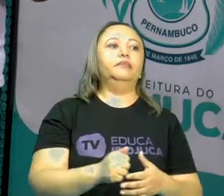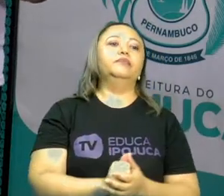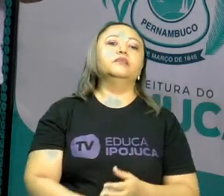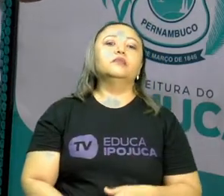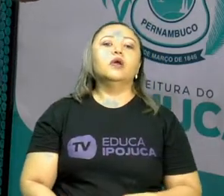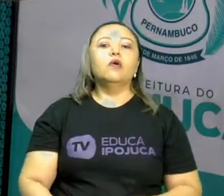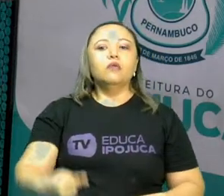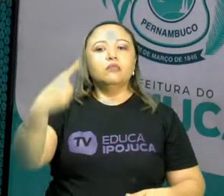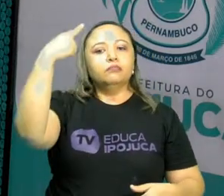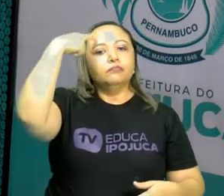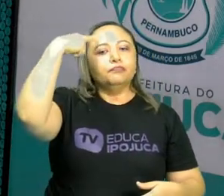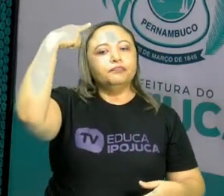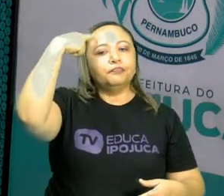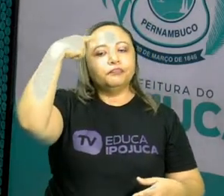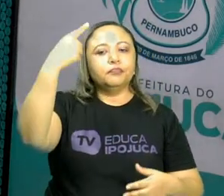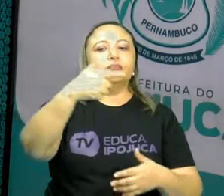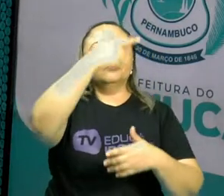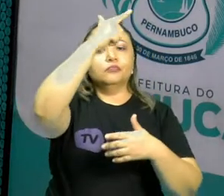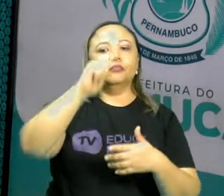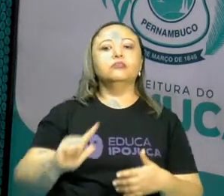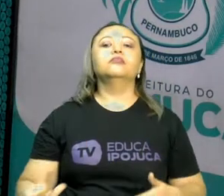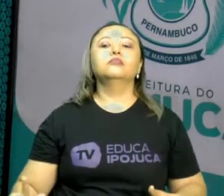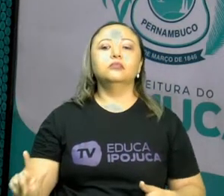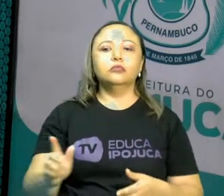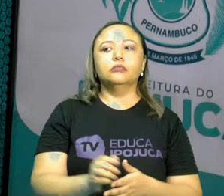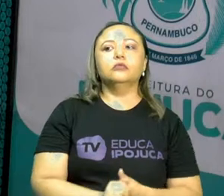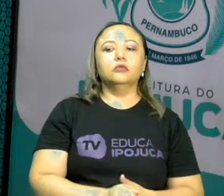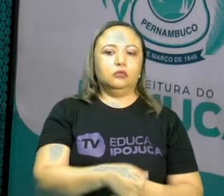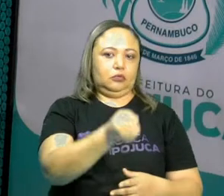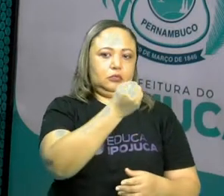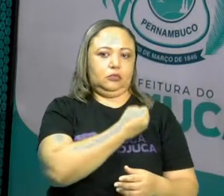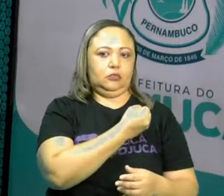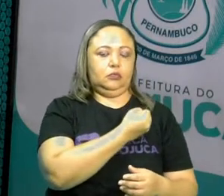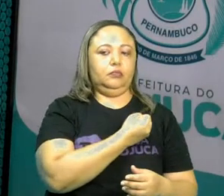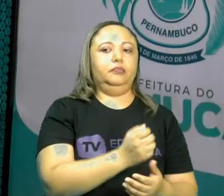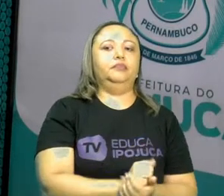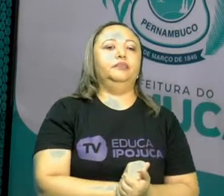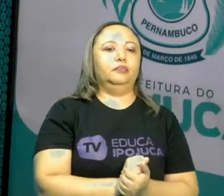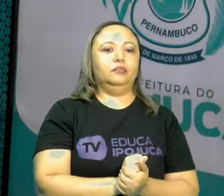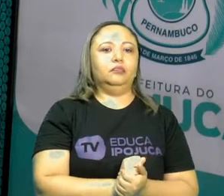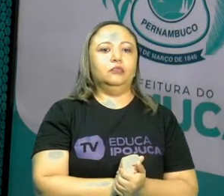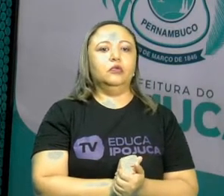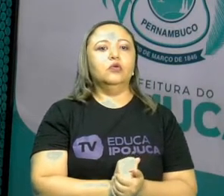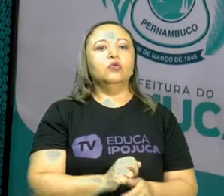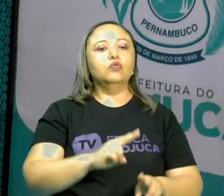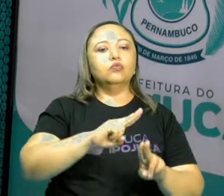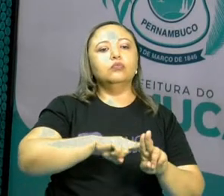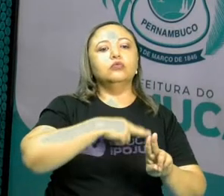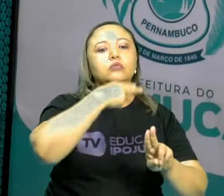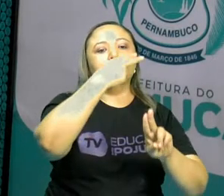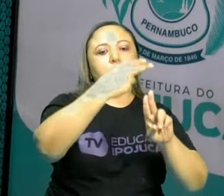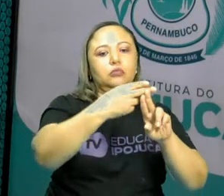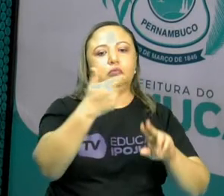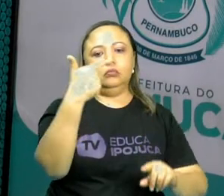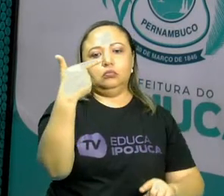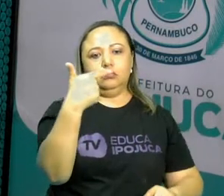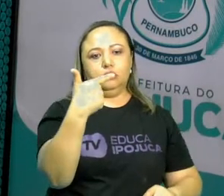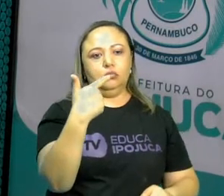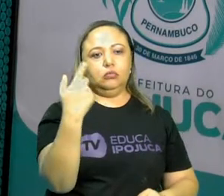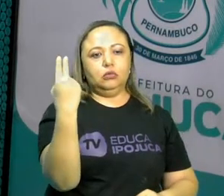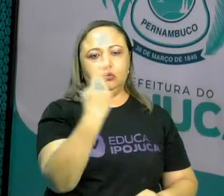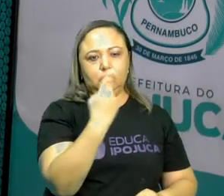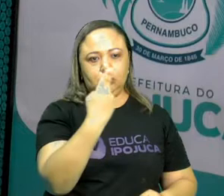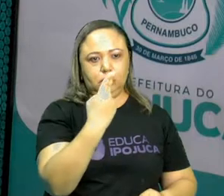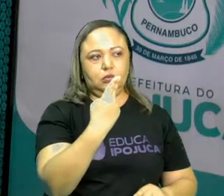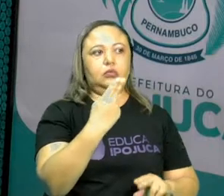imaginar isso com outros valores. Certo? Primeiro, os múltiplos de 2. Ou seja,